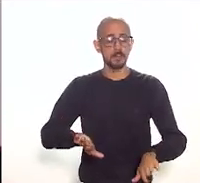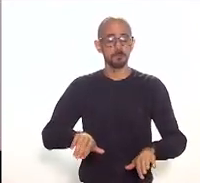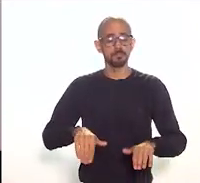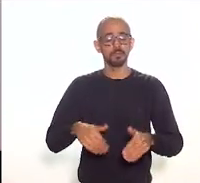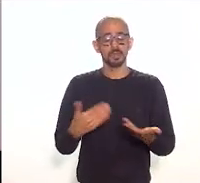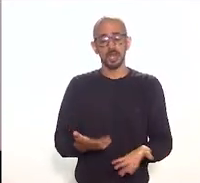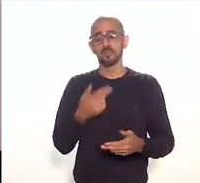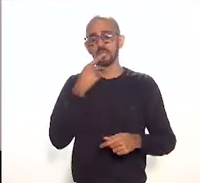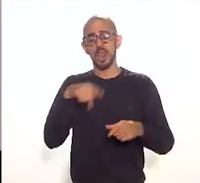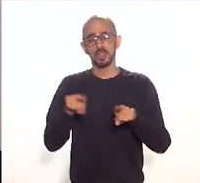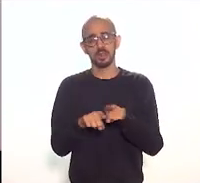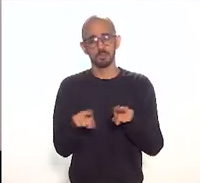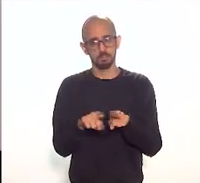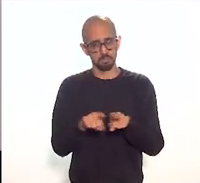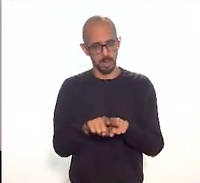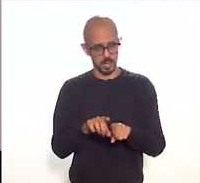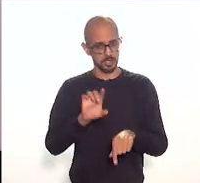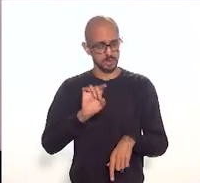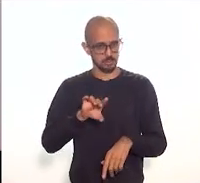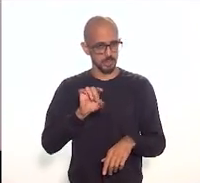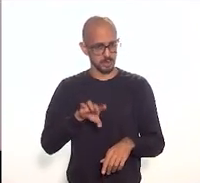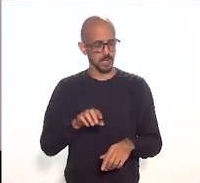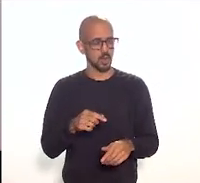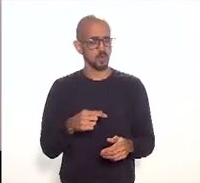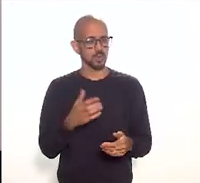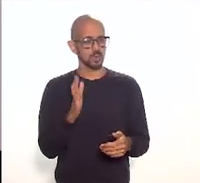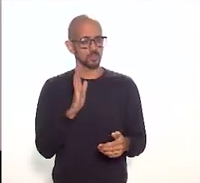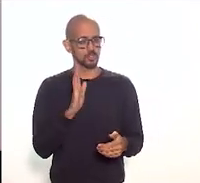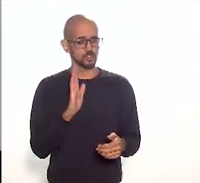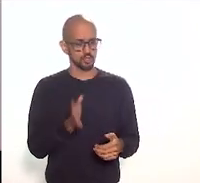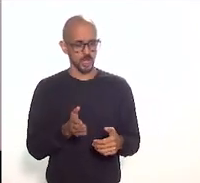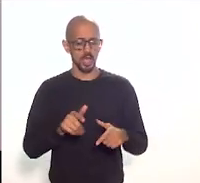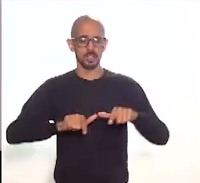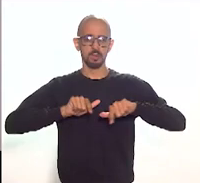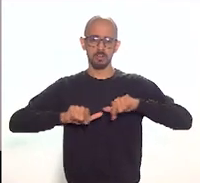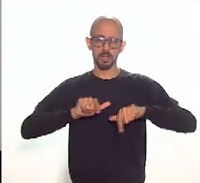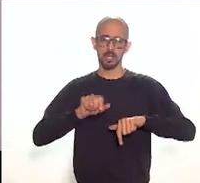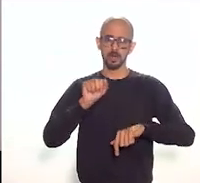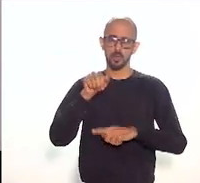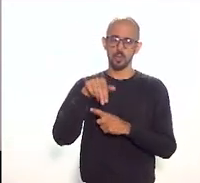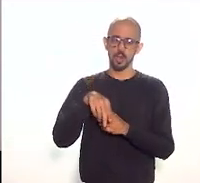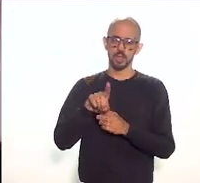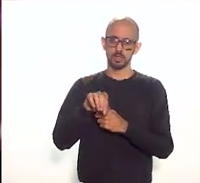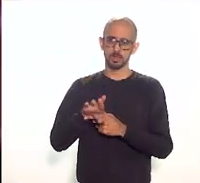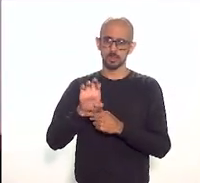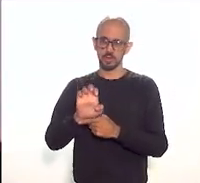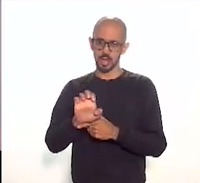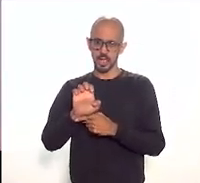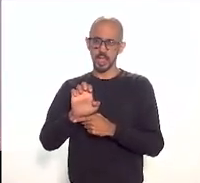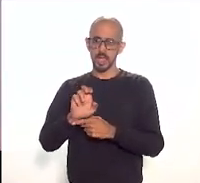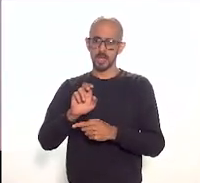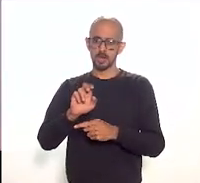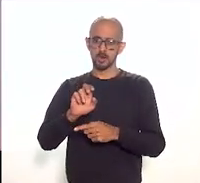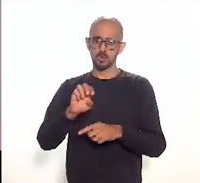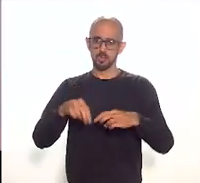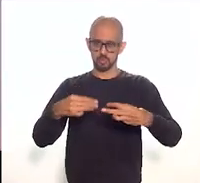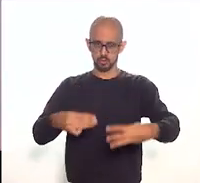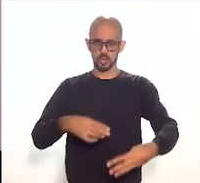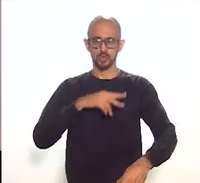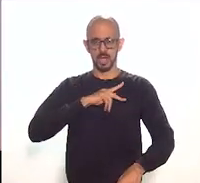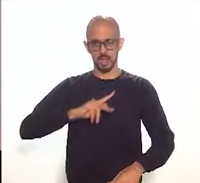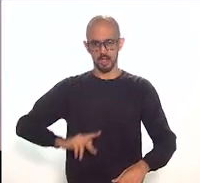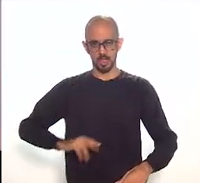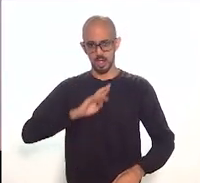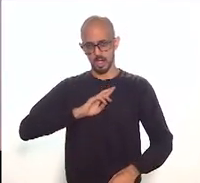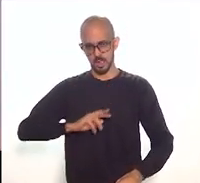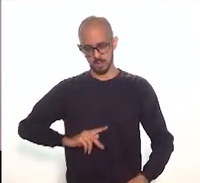eu já vim trabalhando com o André Angulo do Museu da República há alguns anos e eu às vezes